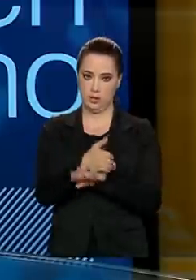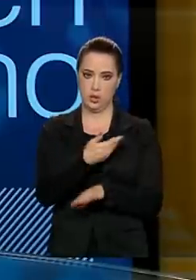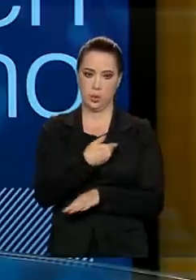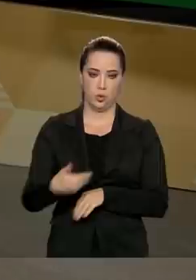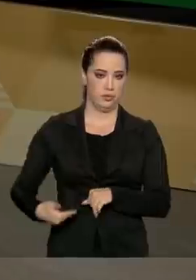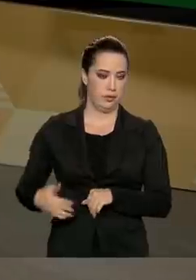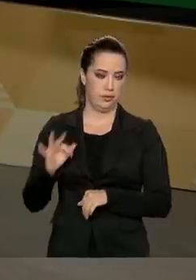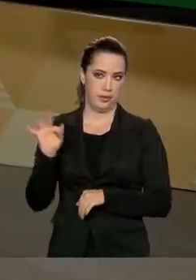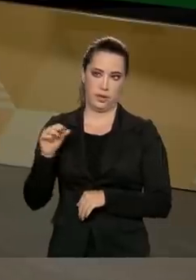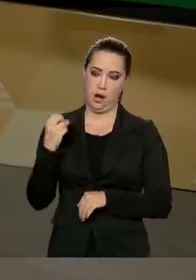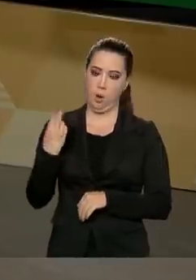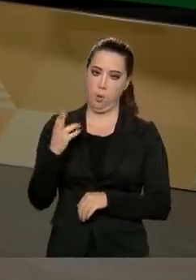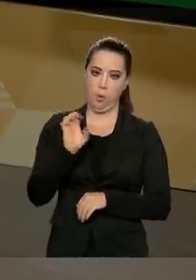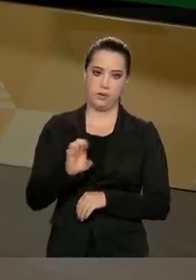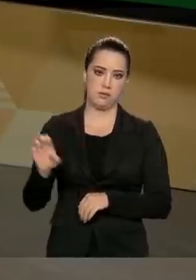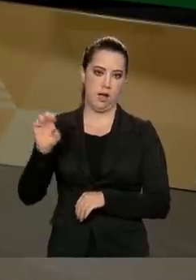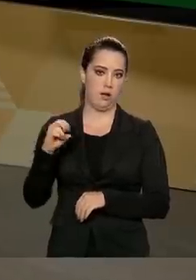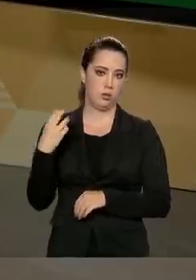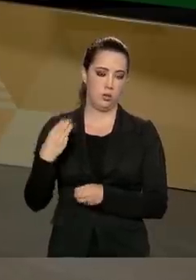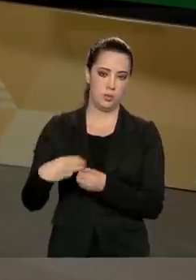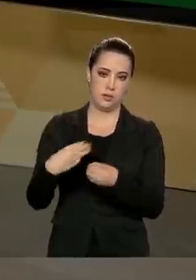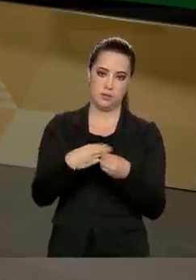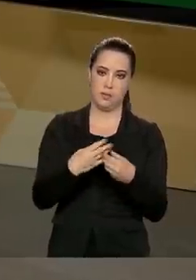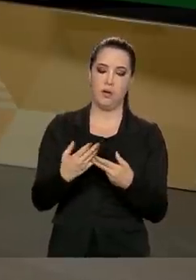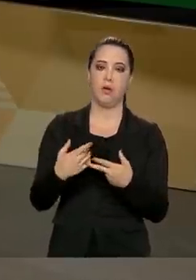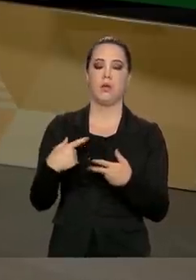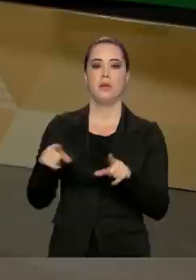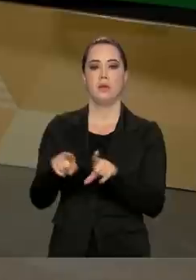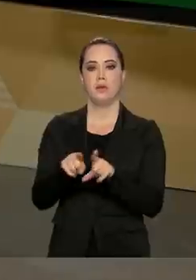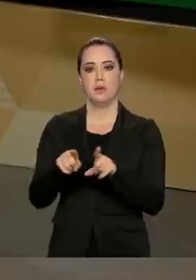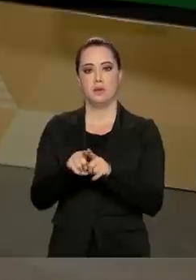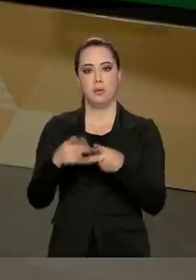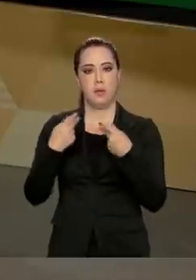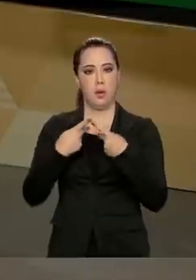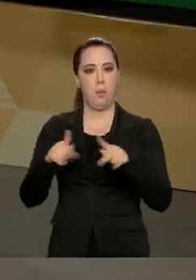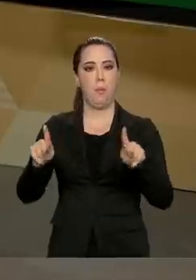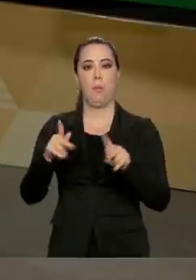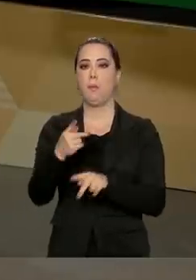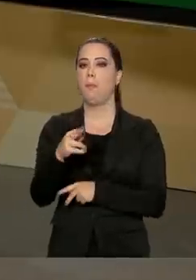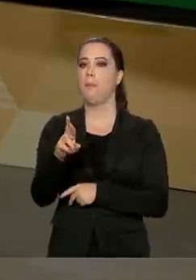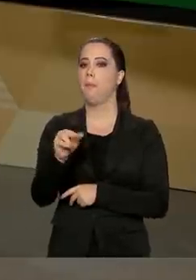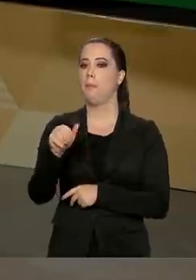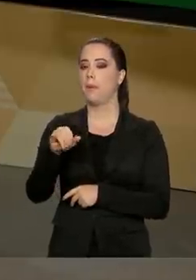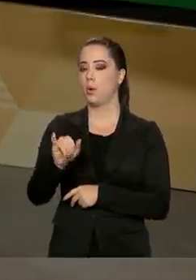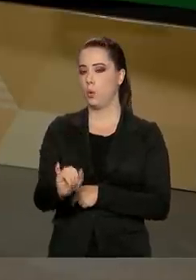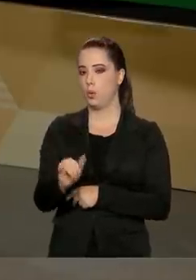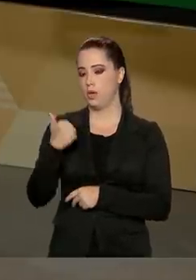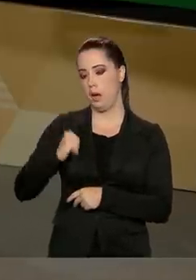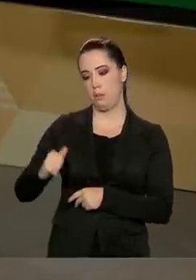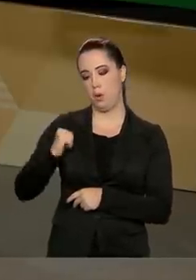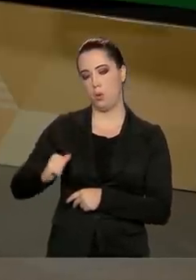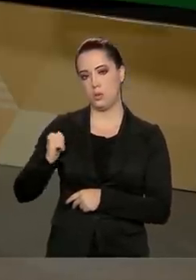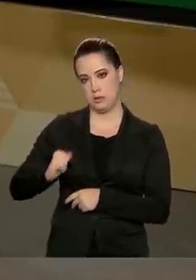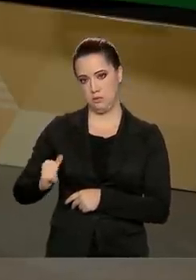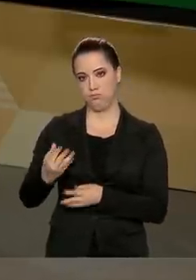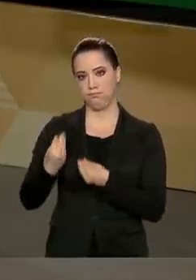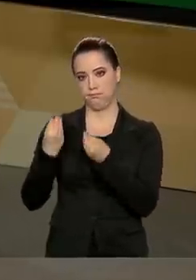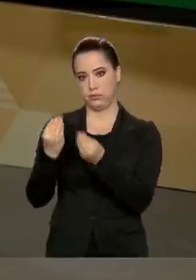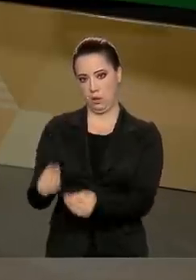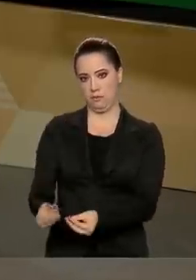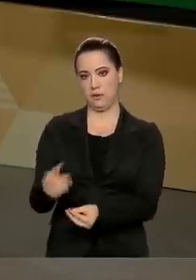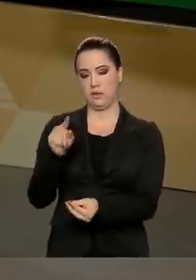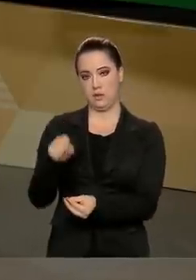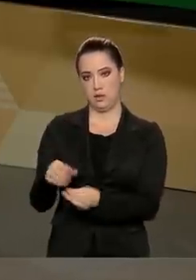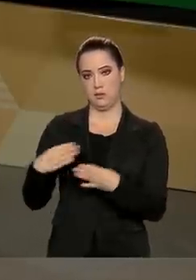estadual, federal e municipal. O PROUNI, que é um sistema de acesso a bolsas concedidas pelo